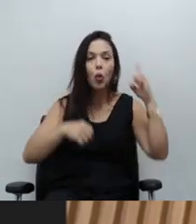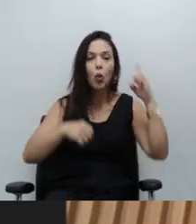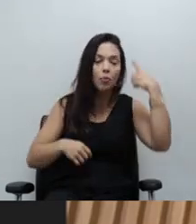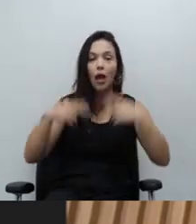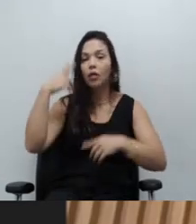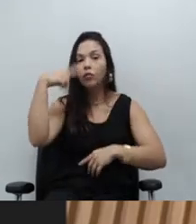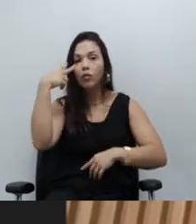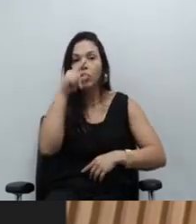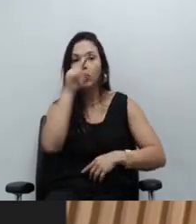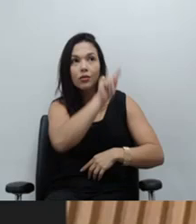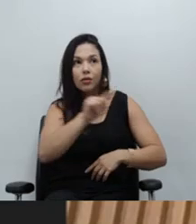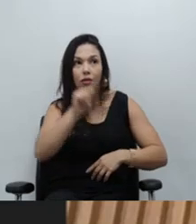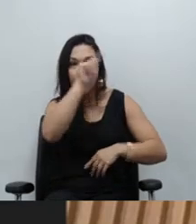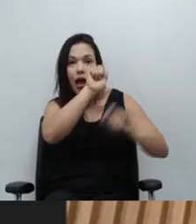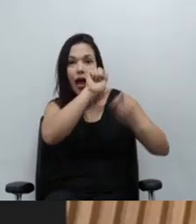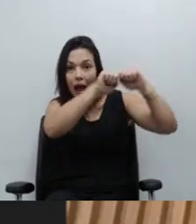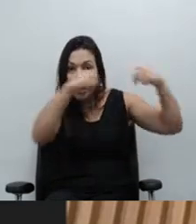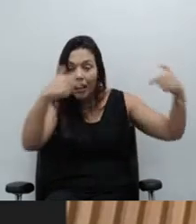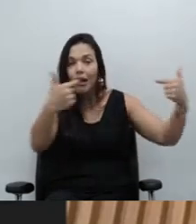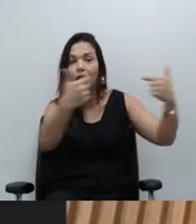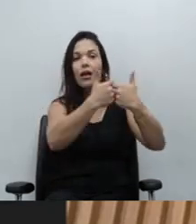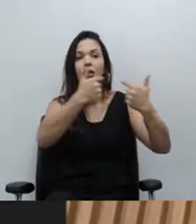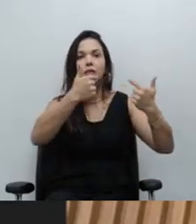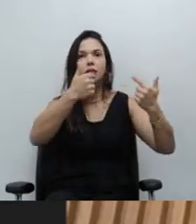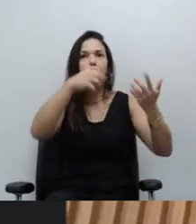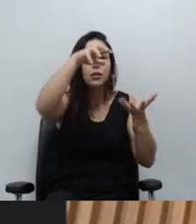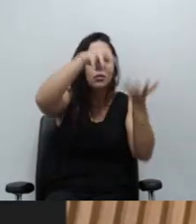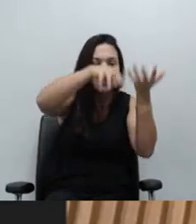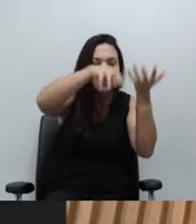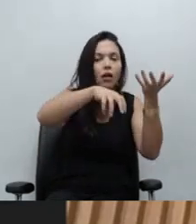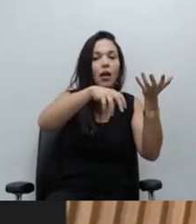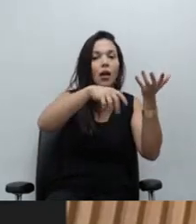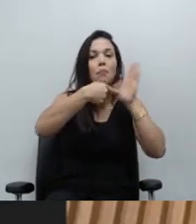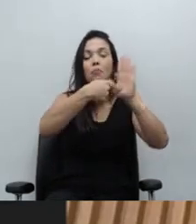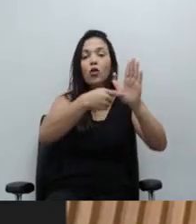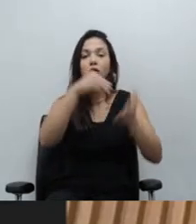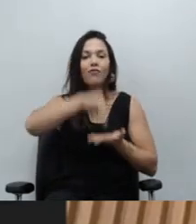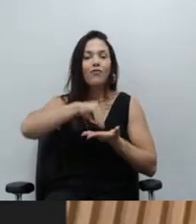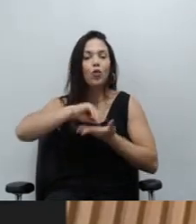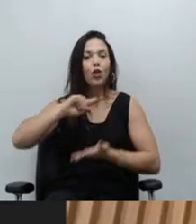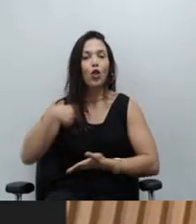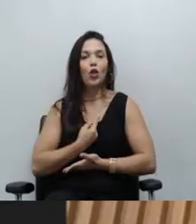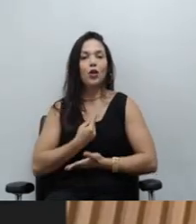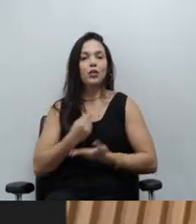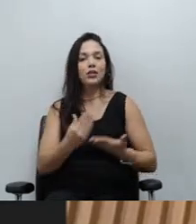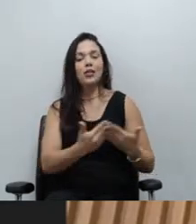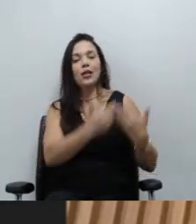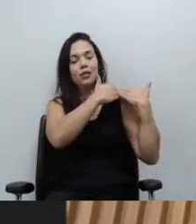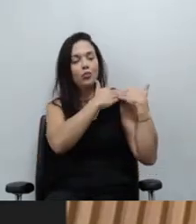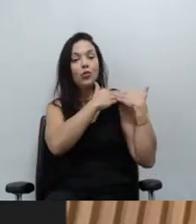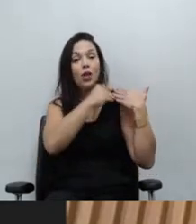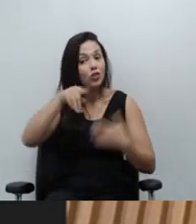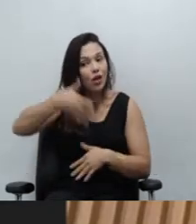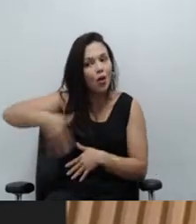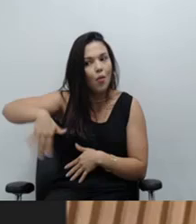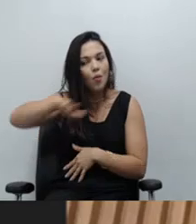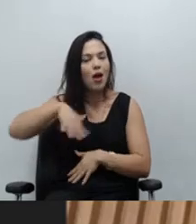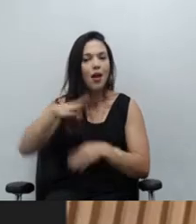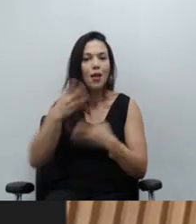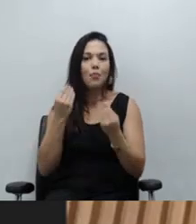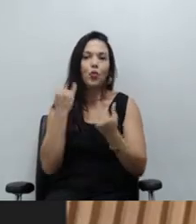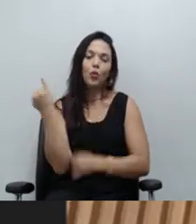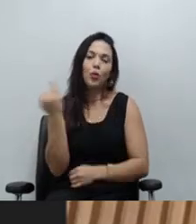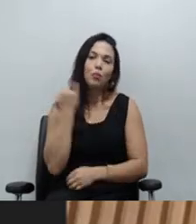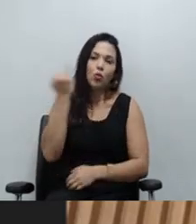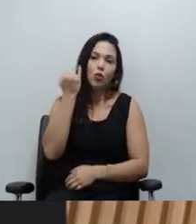não percam essa oportunidade de iniciar nessas comarcas como uma área que é tão importante para a articulação